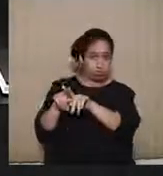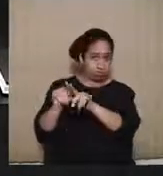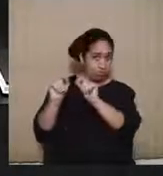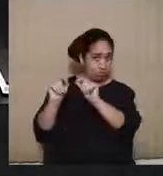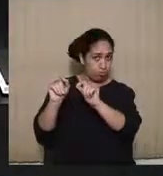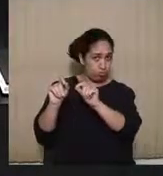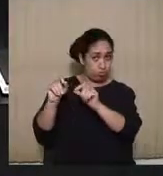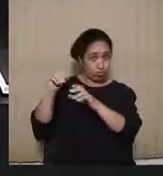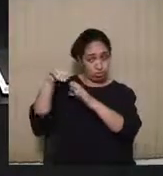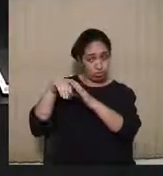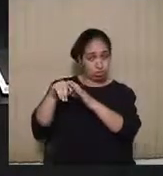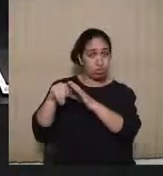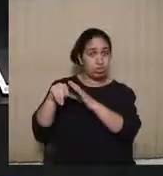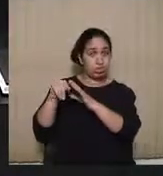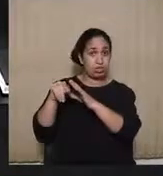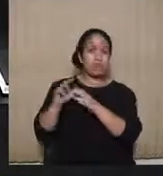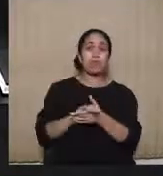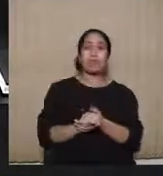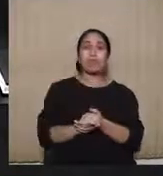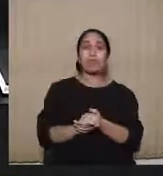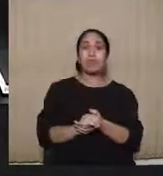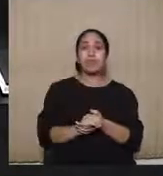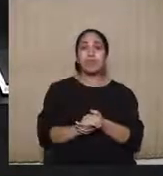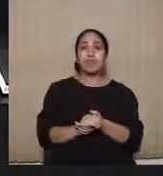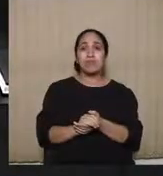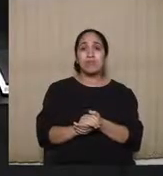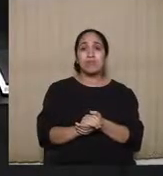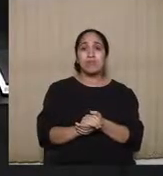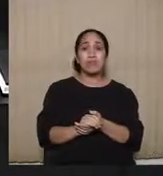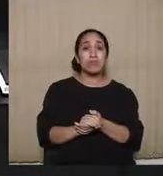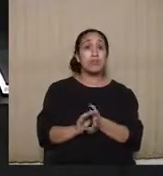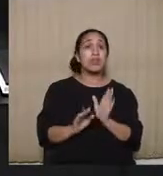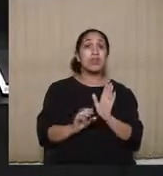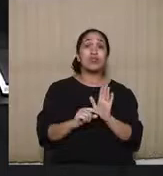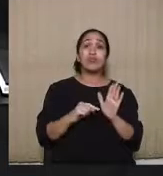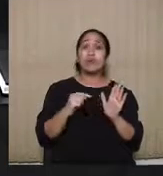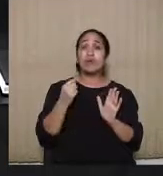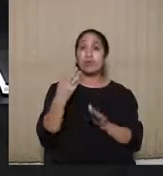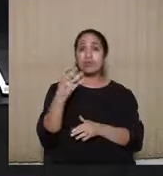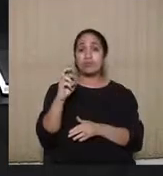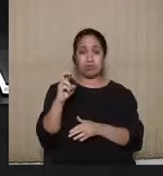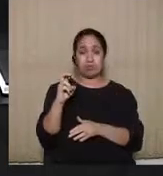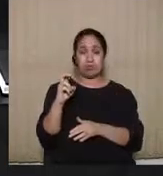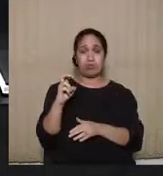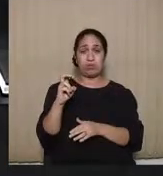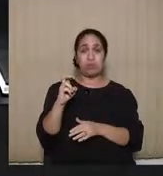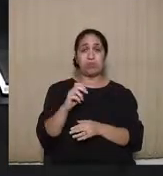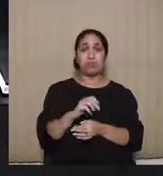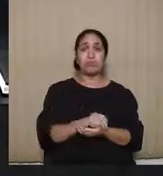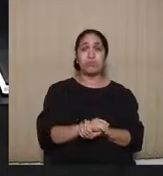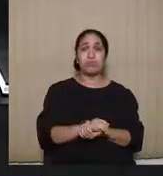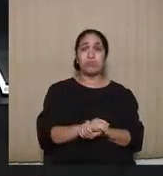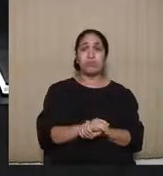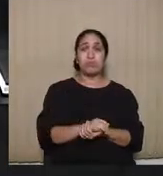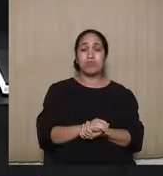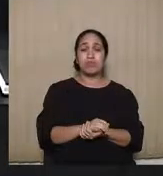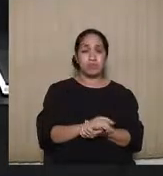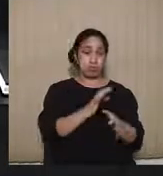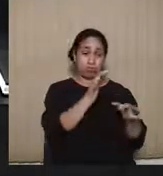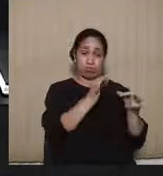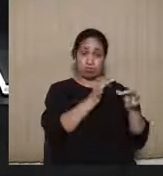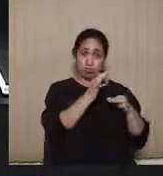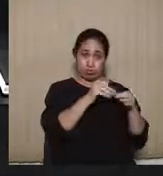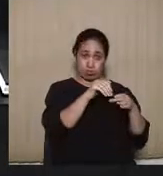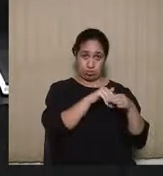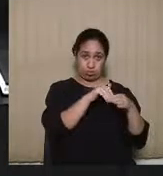lá contida na súmula 45, no sentido de que o juiz eleitoral